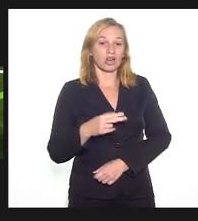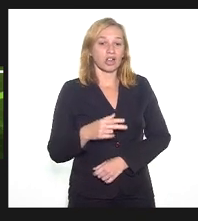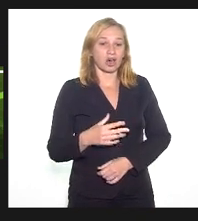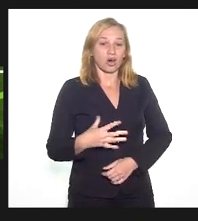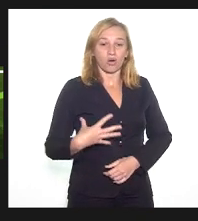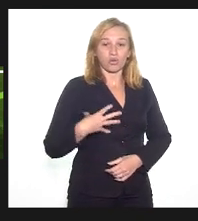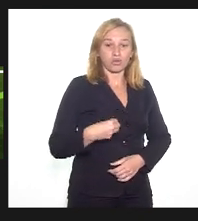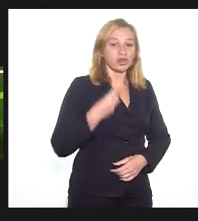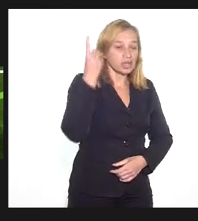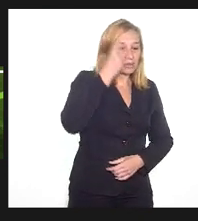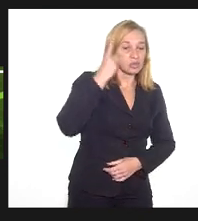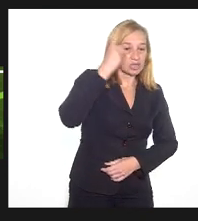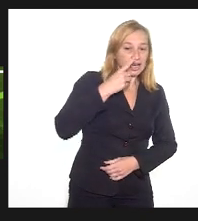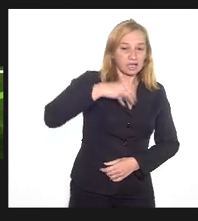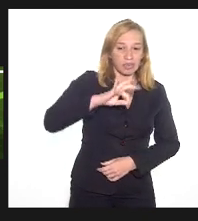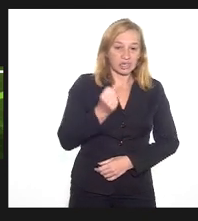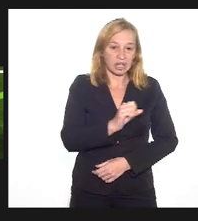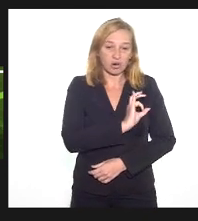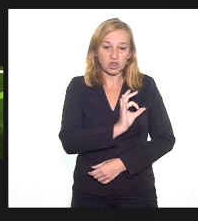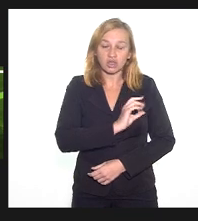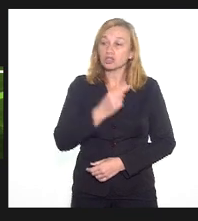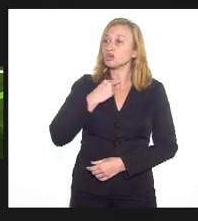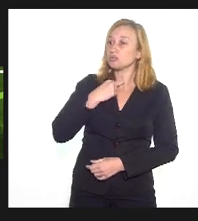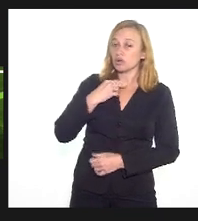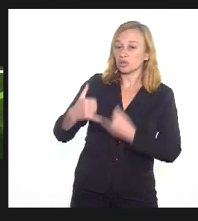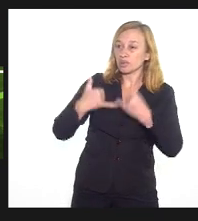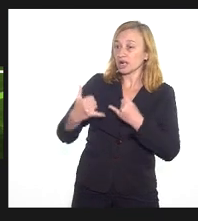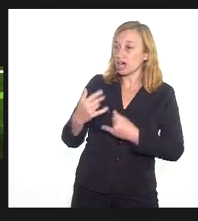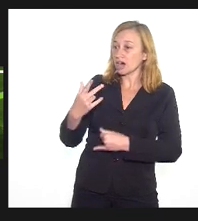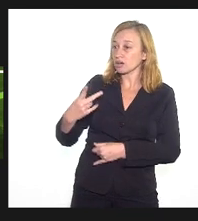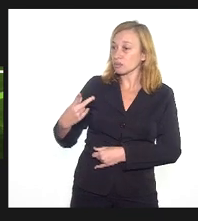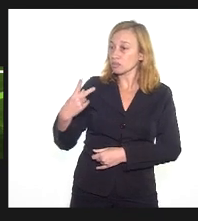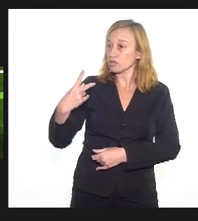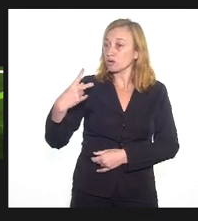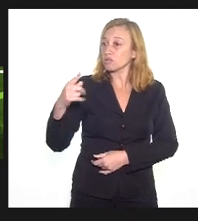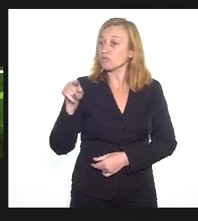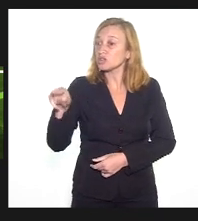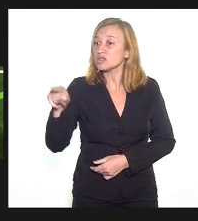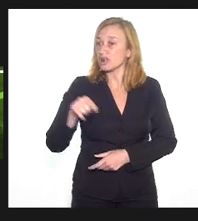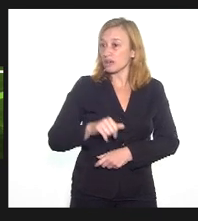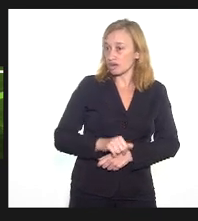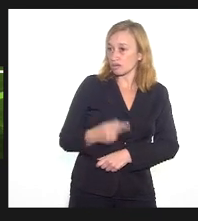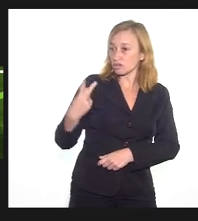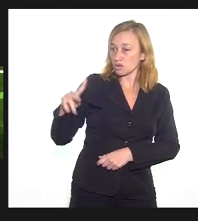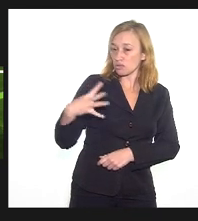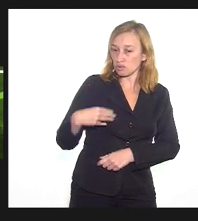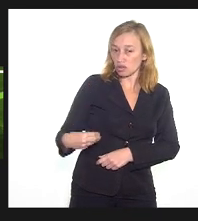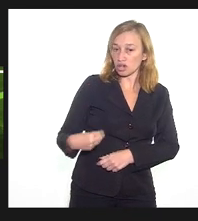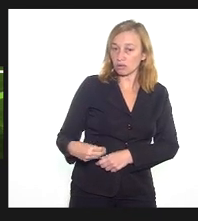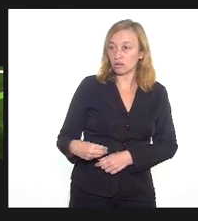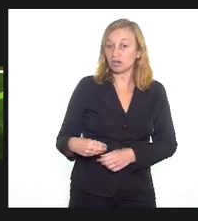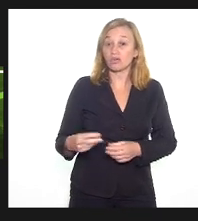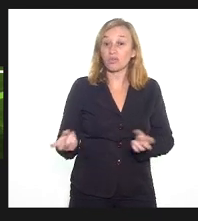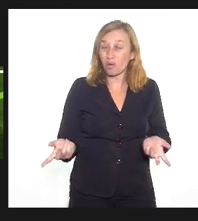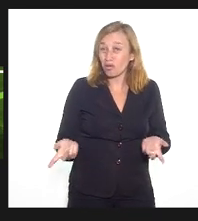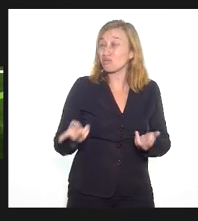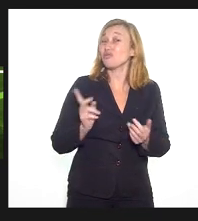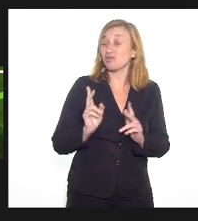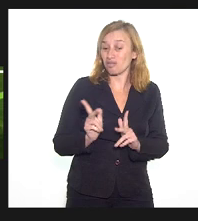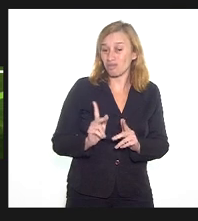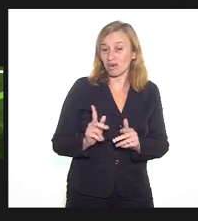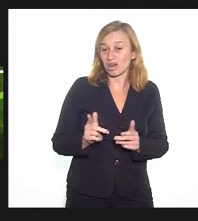deputada Marta Rocha não pode brincar com o filho de dona fulana. Começou muito assim que em Campos. E aí começou a crescer muito. E aí,